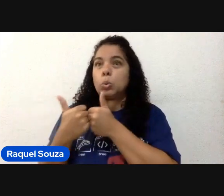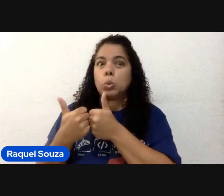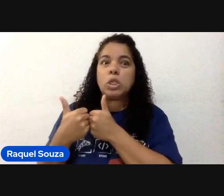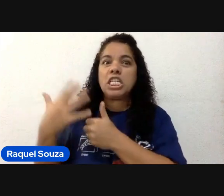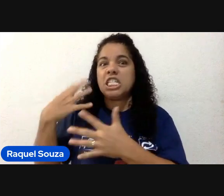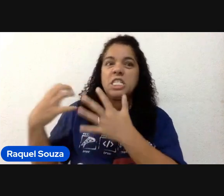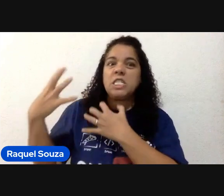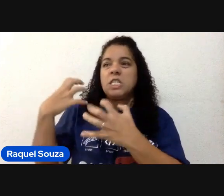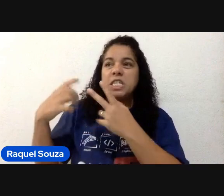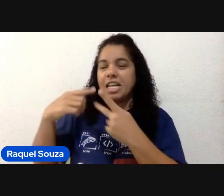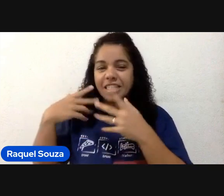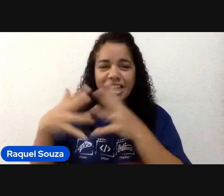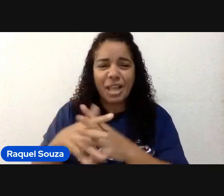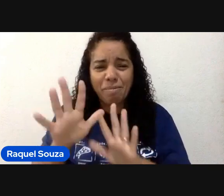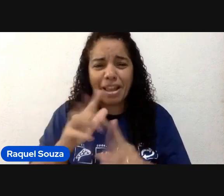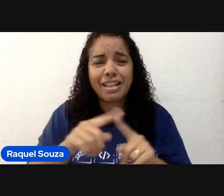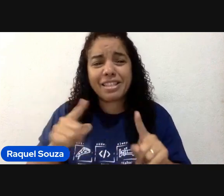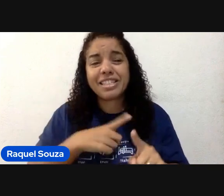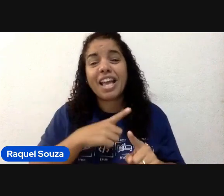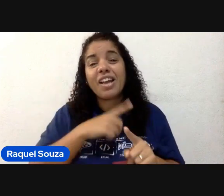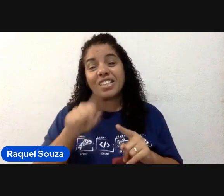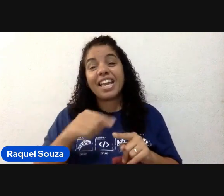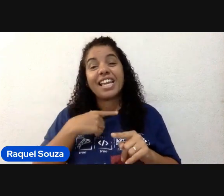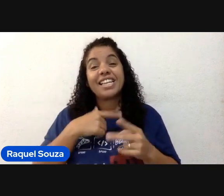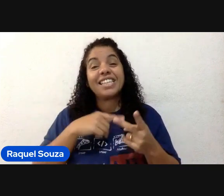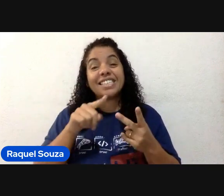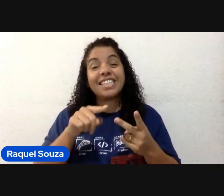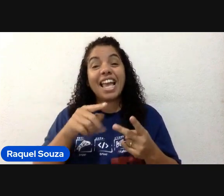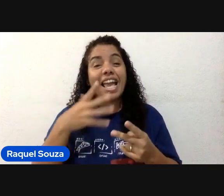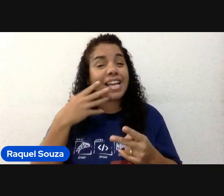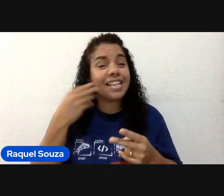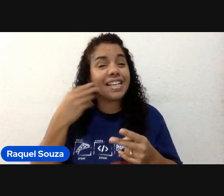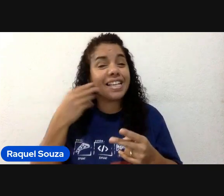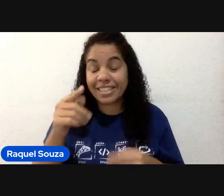sempre te atrapalhando. E eu tenho um adolescente aí que...